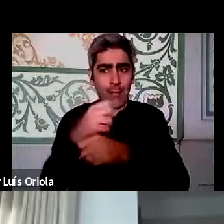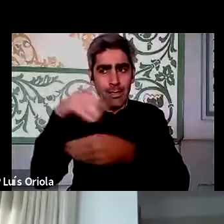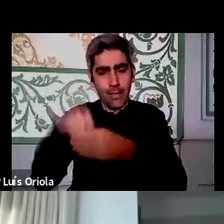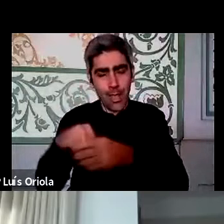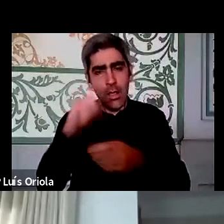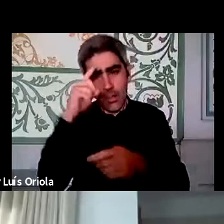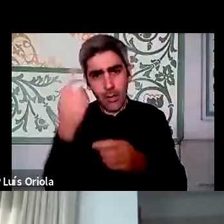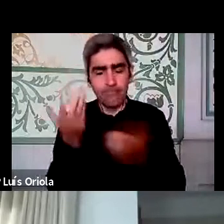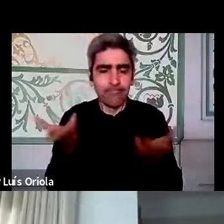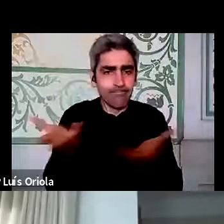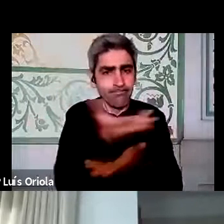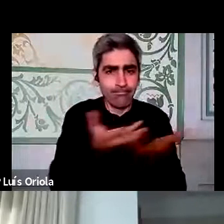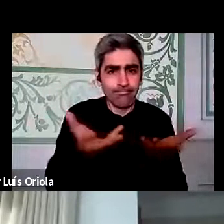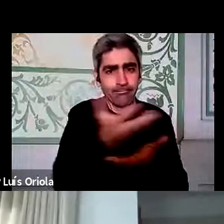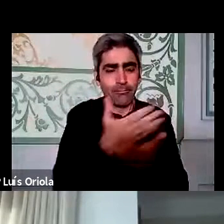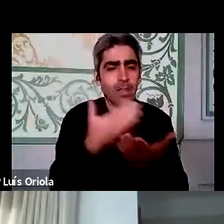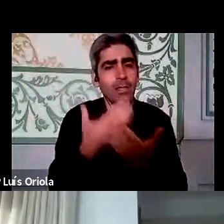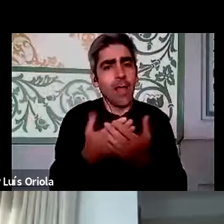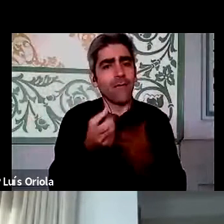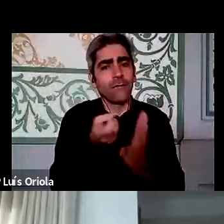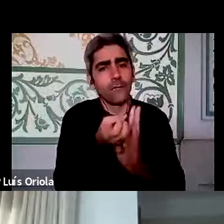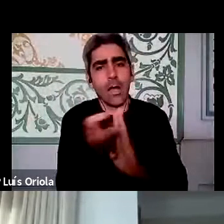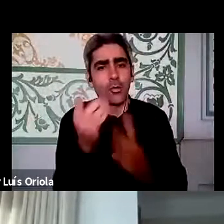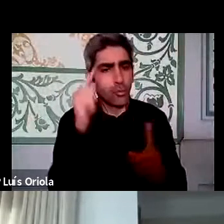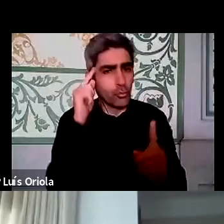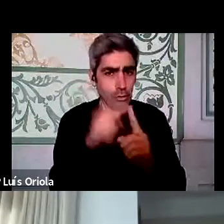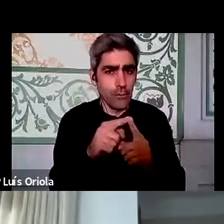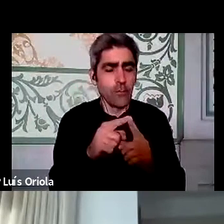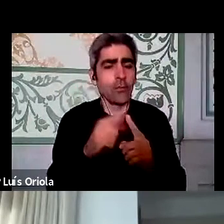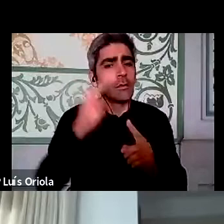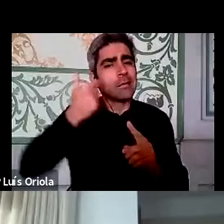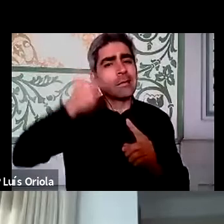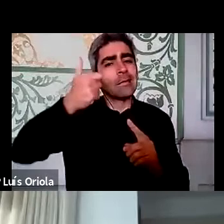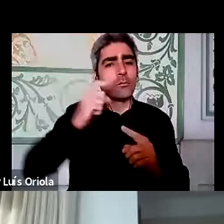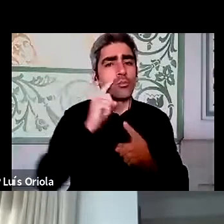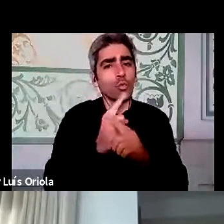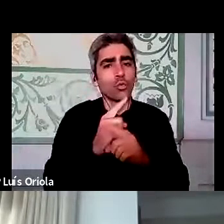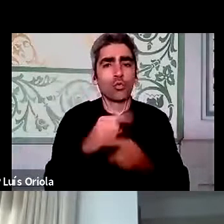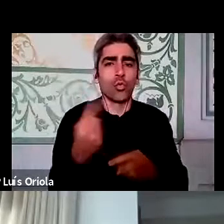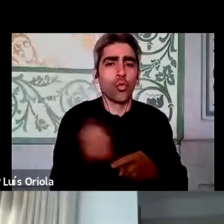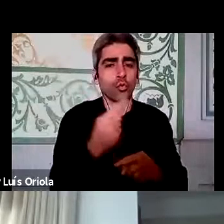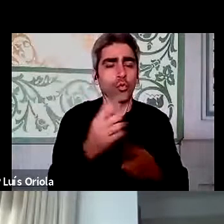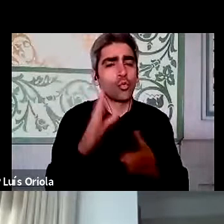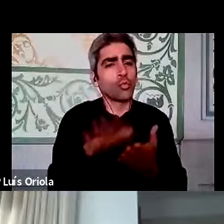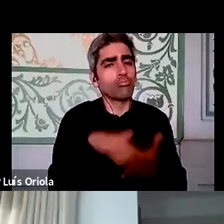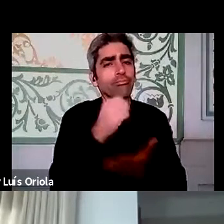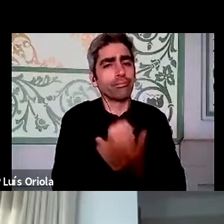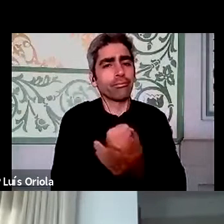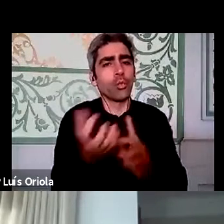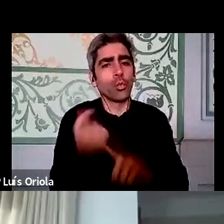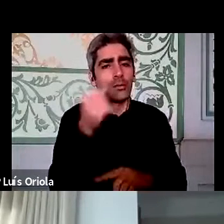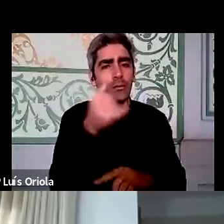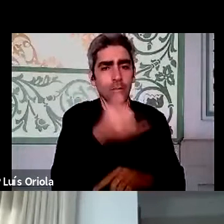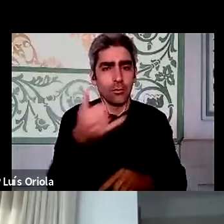para um propósito, para vários propósitos, mas para um propósito comum, que foi concretizar aqueles 22 projetos. sem